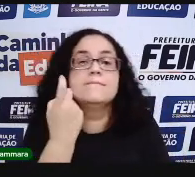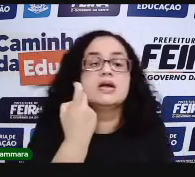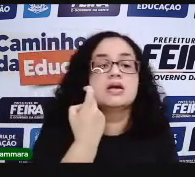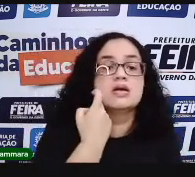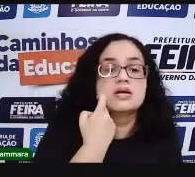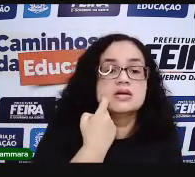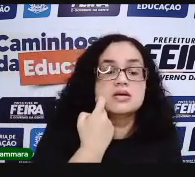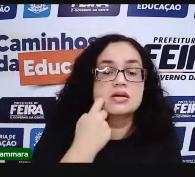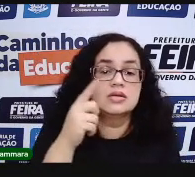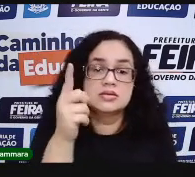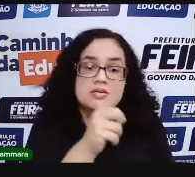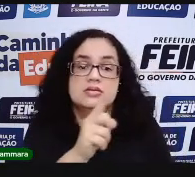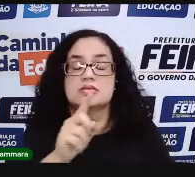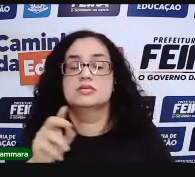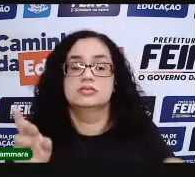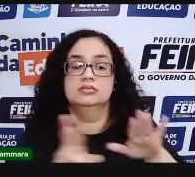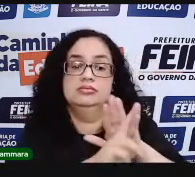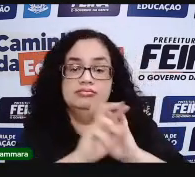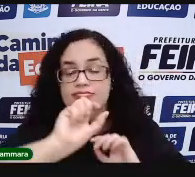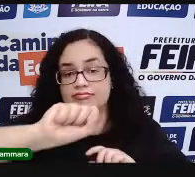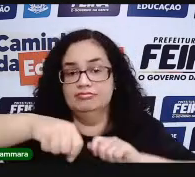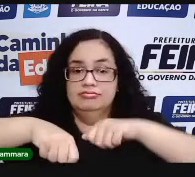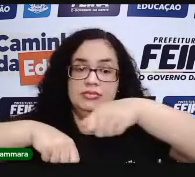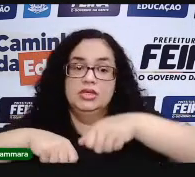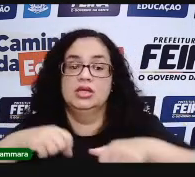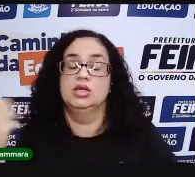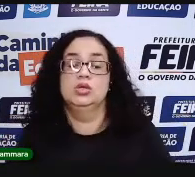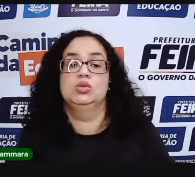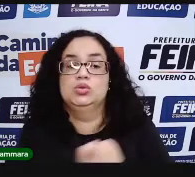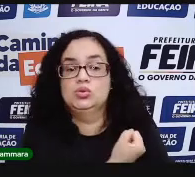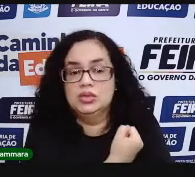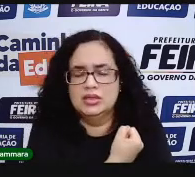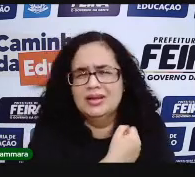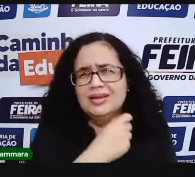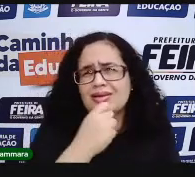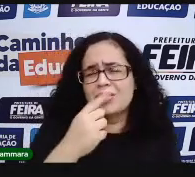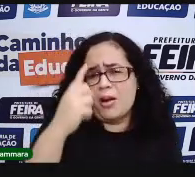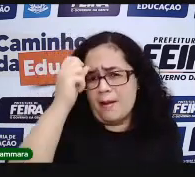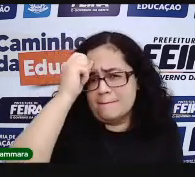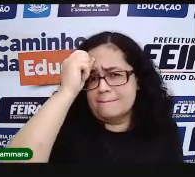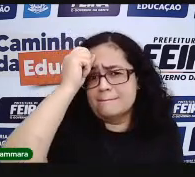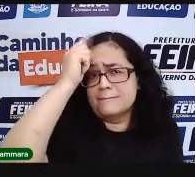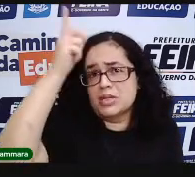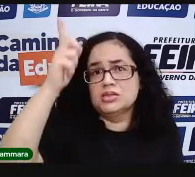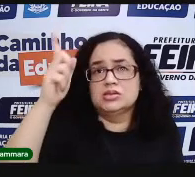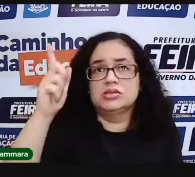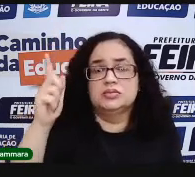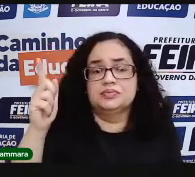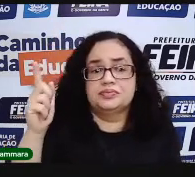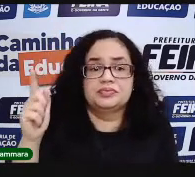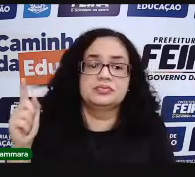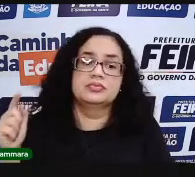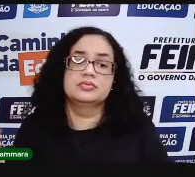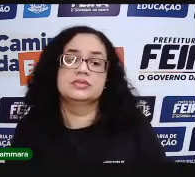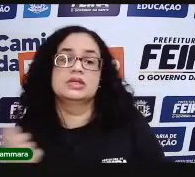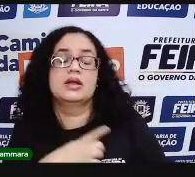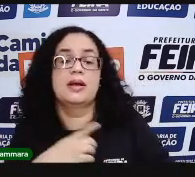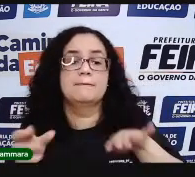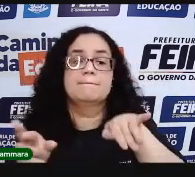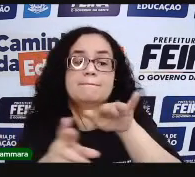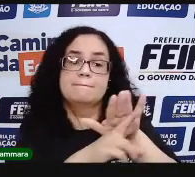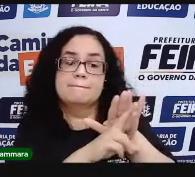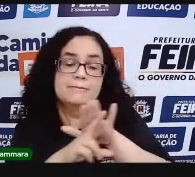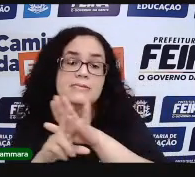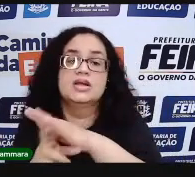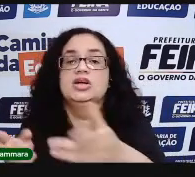um peixe. Esses símbolos que eram os números. Não dá nem para a gente imaginar. Imagina só, gente. Para